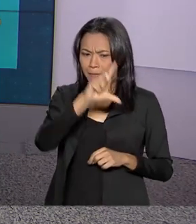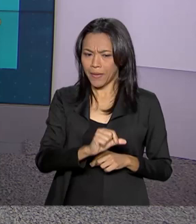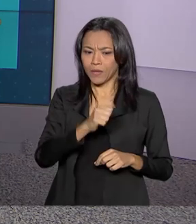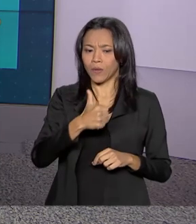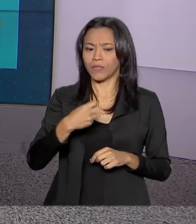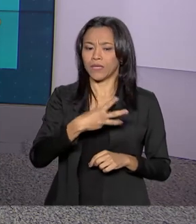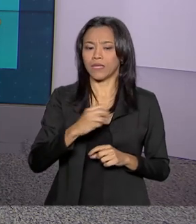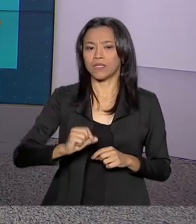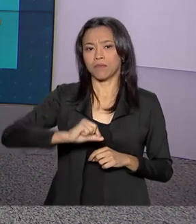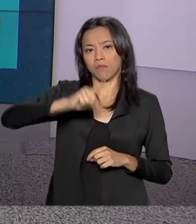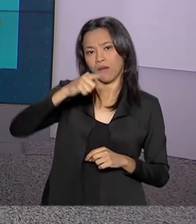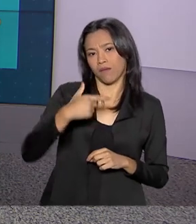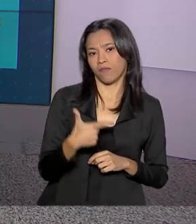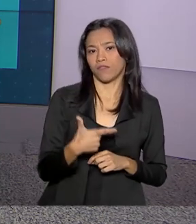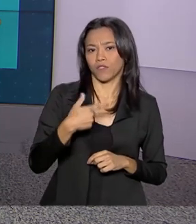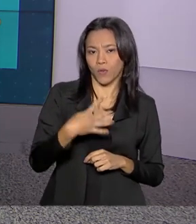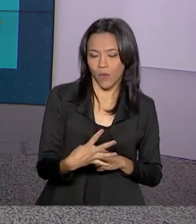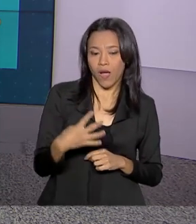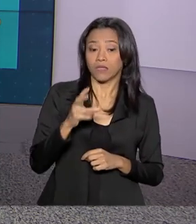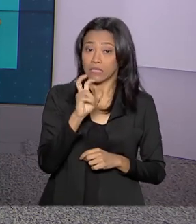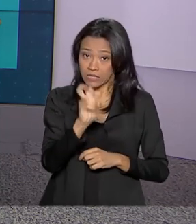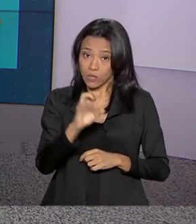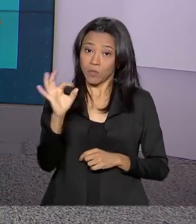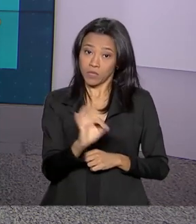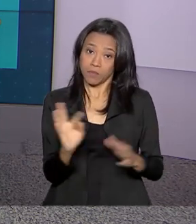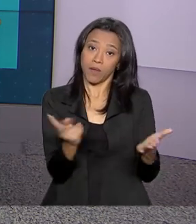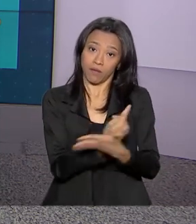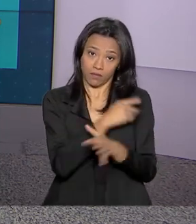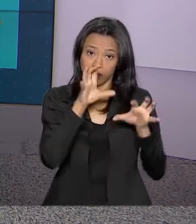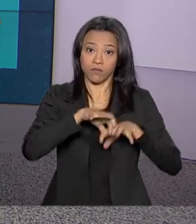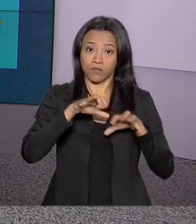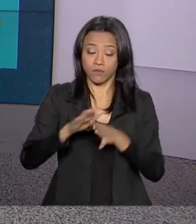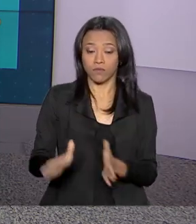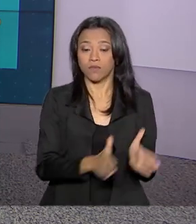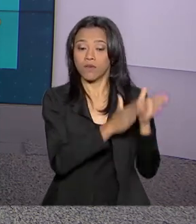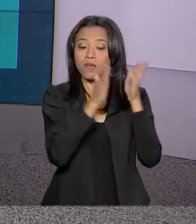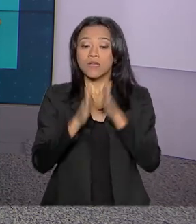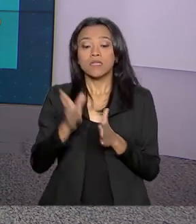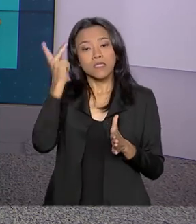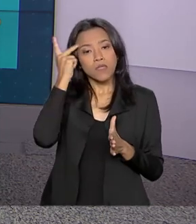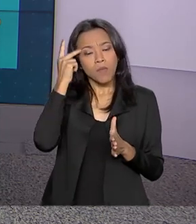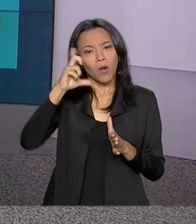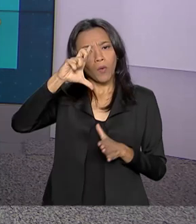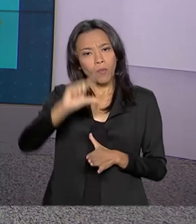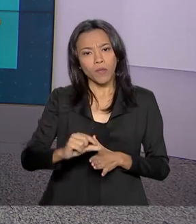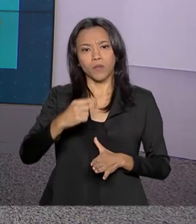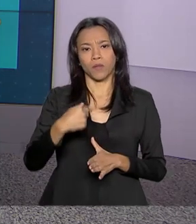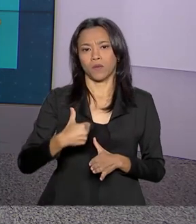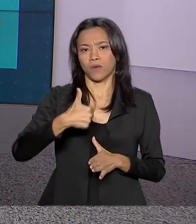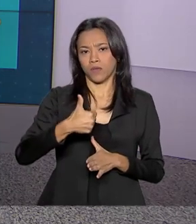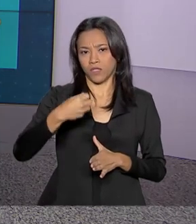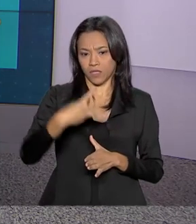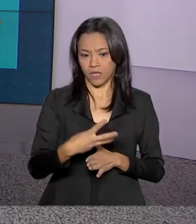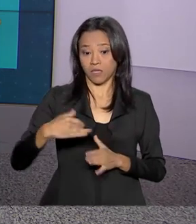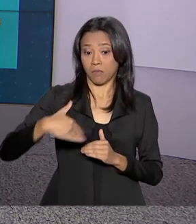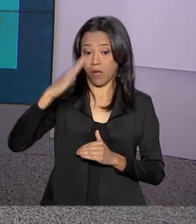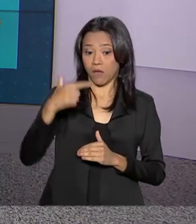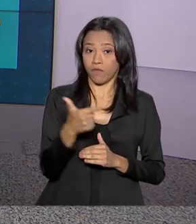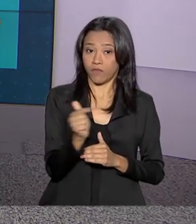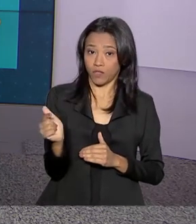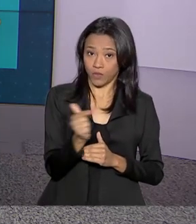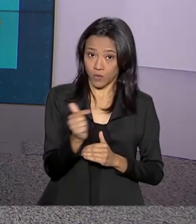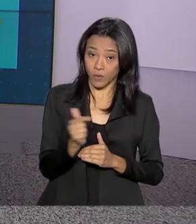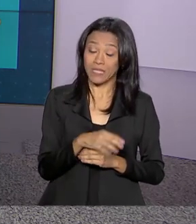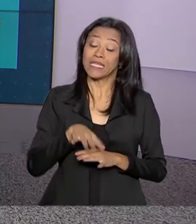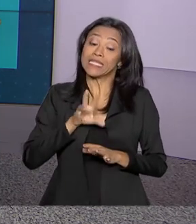13, máxima de 24 graus, 5% de possibilidade de chuva. São Paulo, mínima de 13, máxima de 22 graus, 5